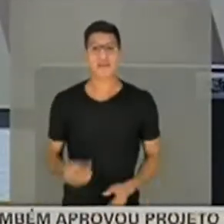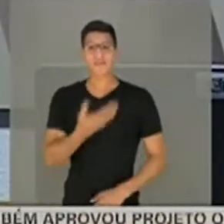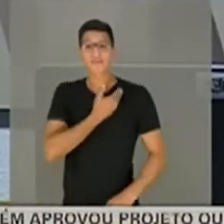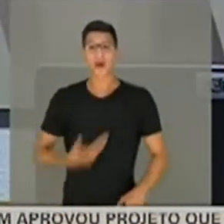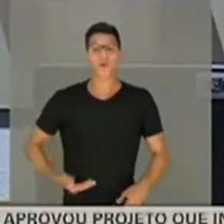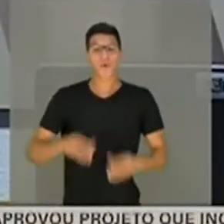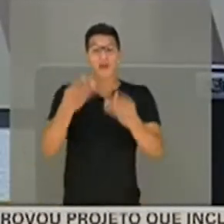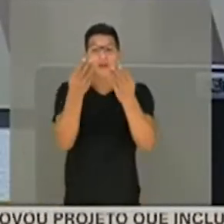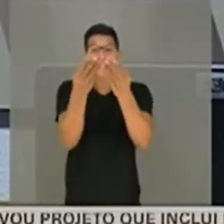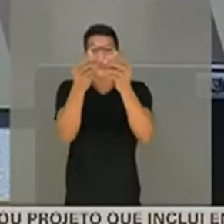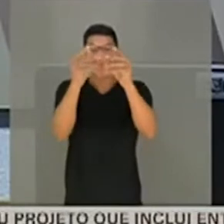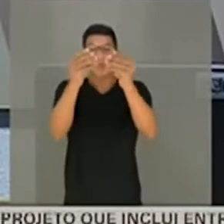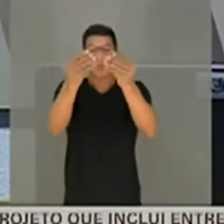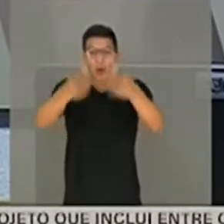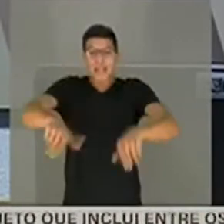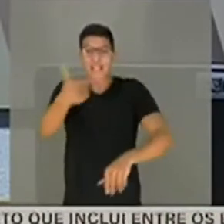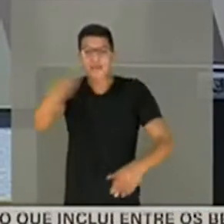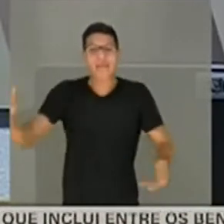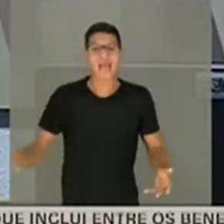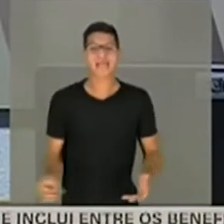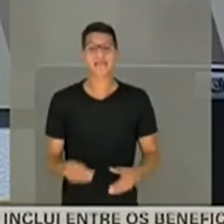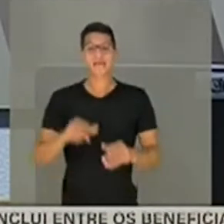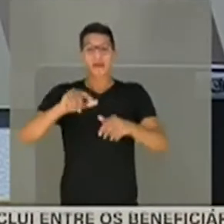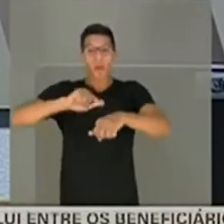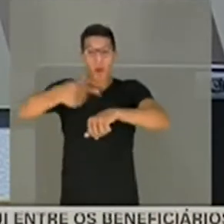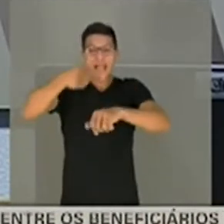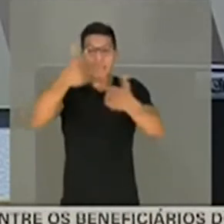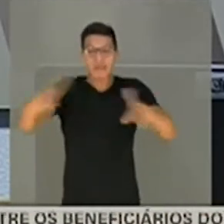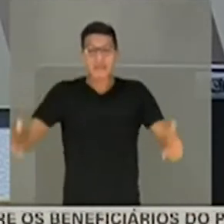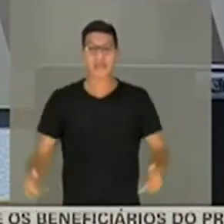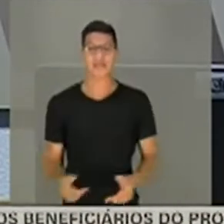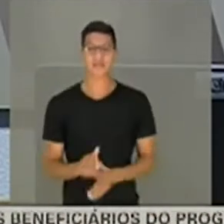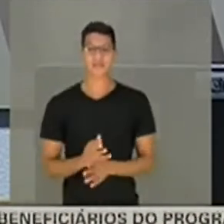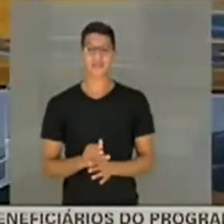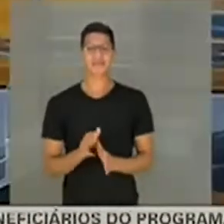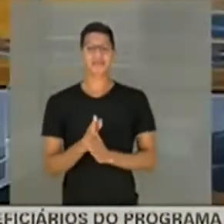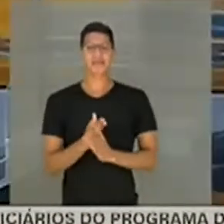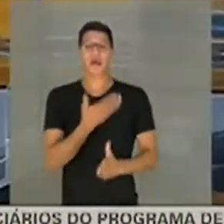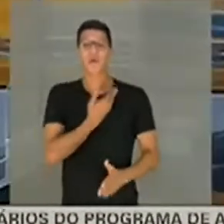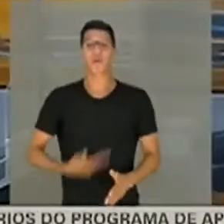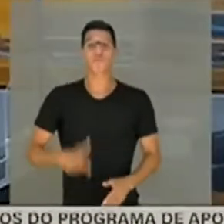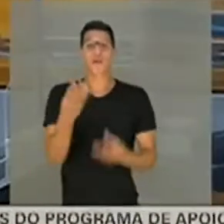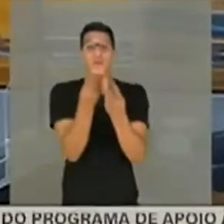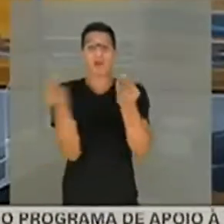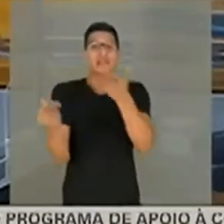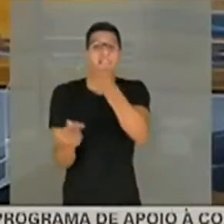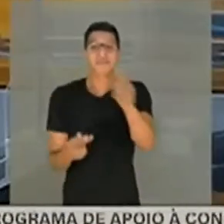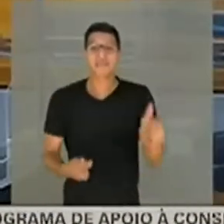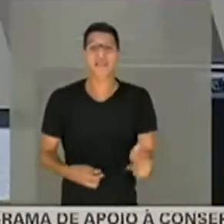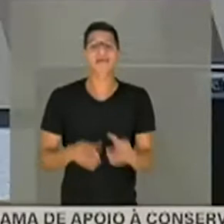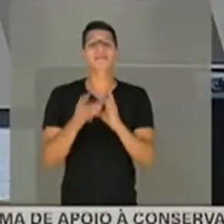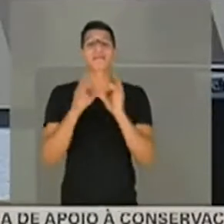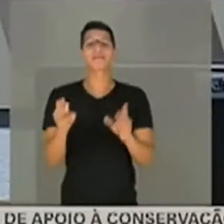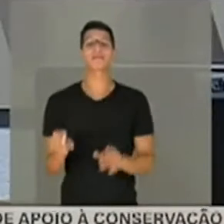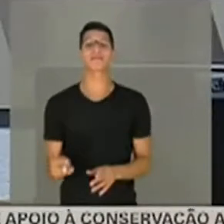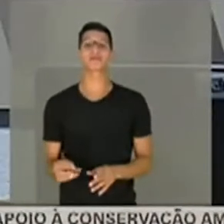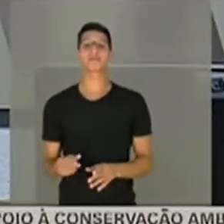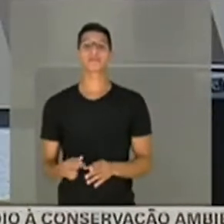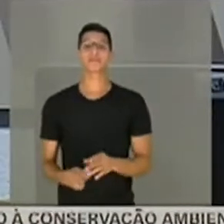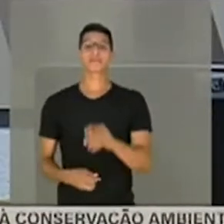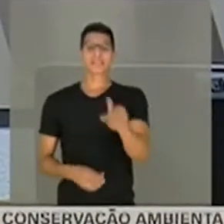desqualificado, sim. Desqualificado. É o governo desqualificado que permitiu que quase